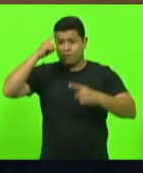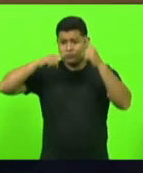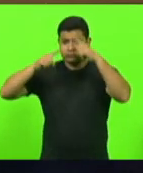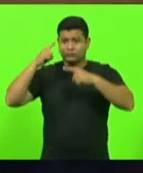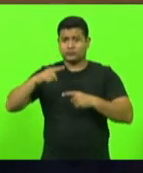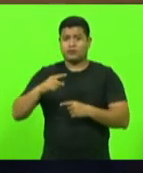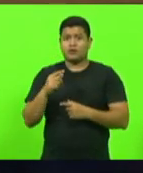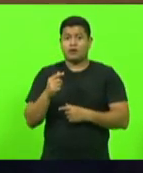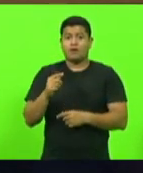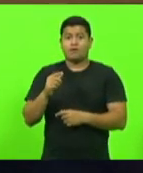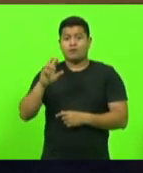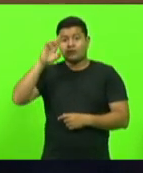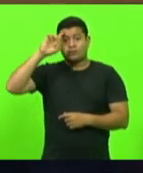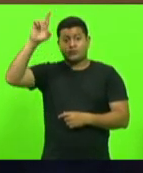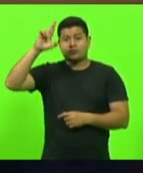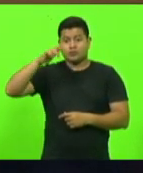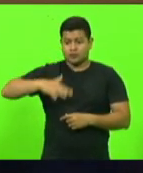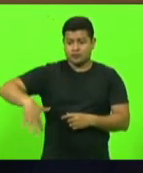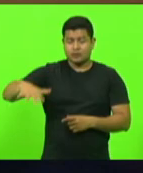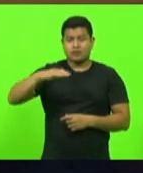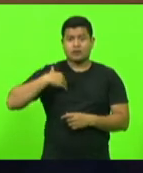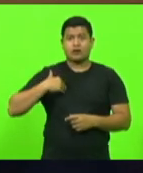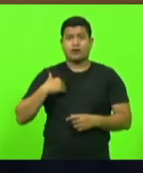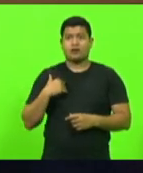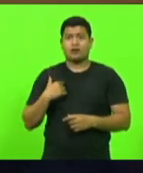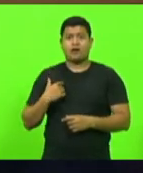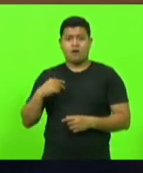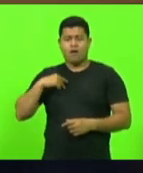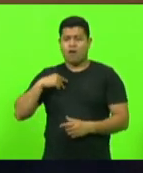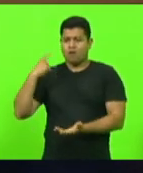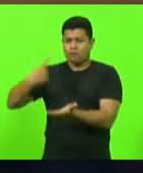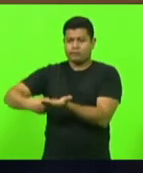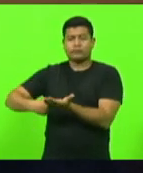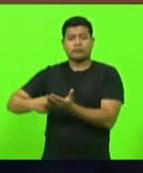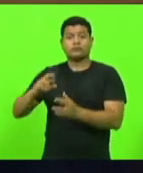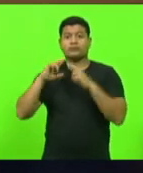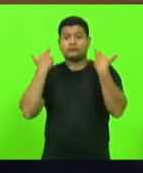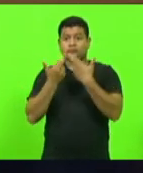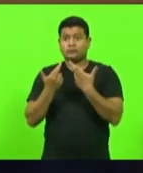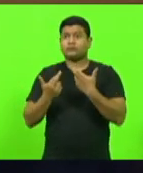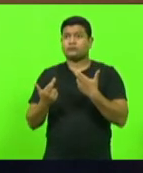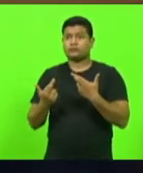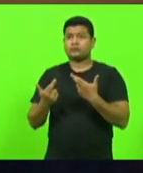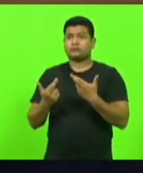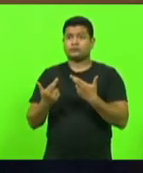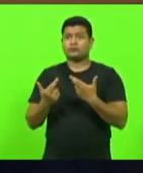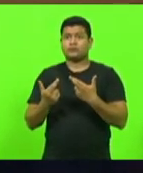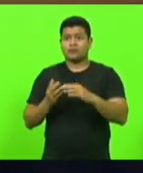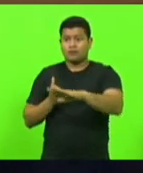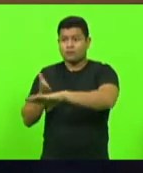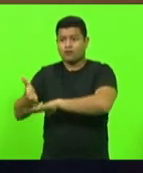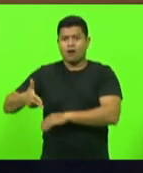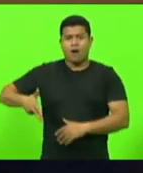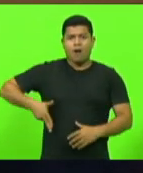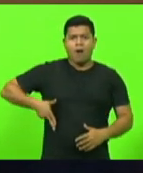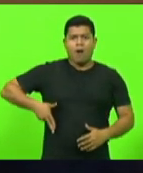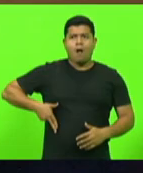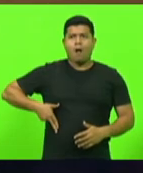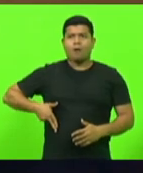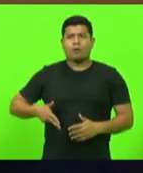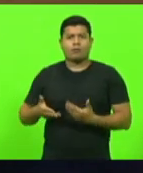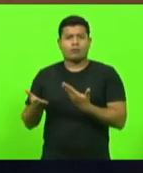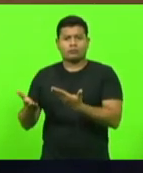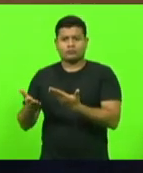pessoalmente uma reunião e espero que ele me atenda e me atenda desarmado porque é um desrespeito que está